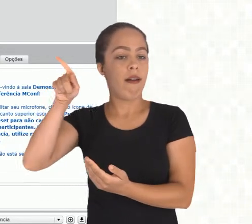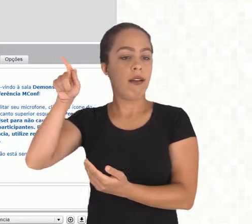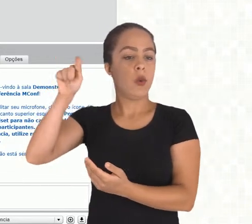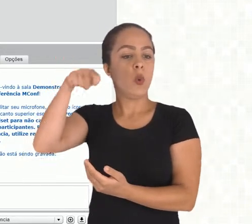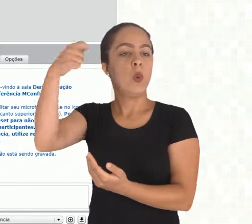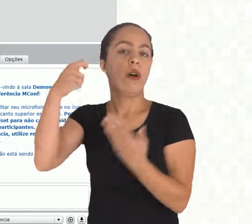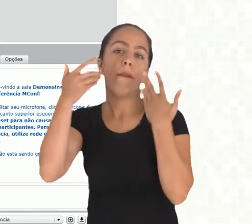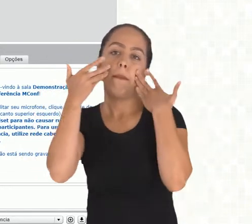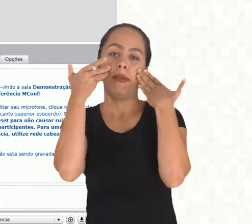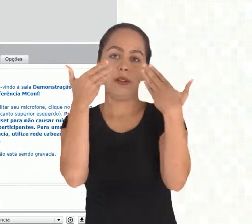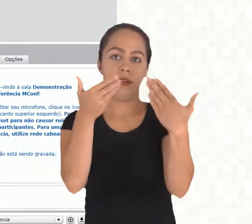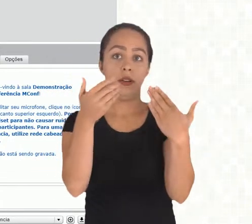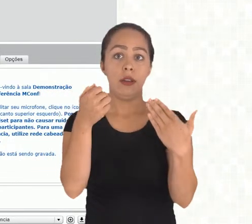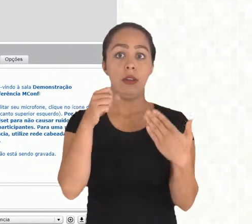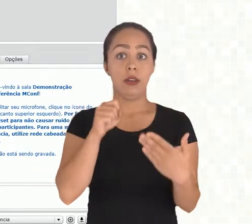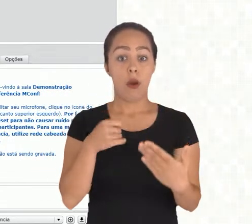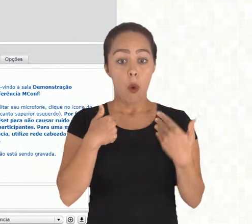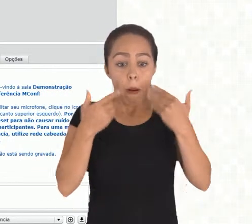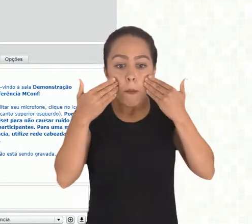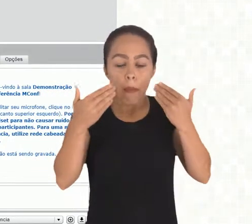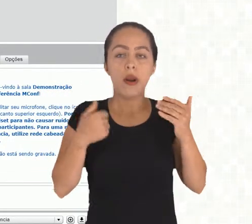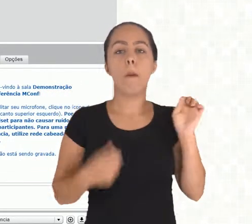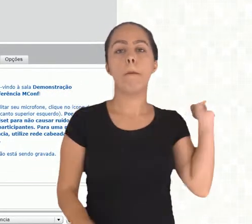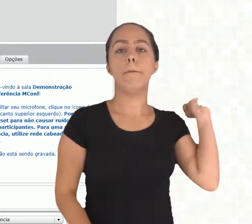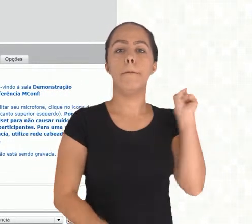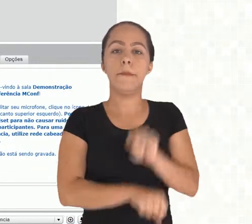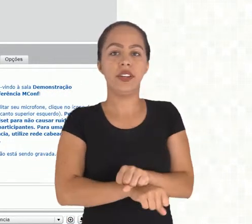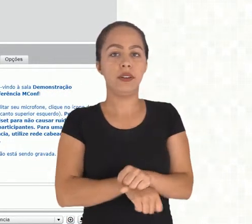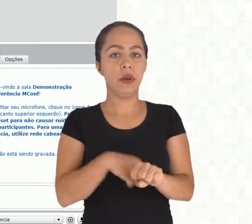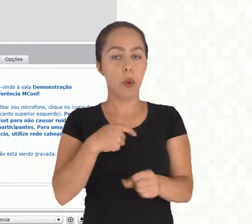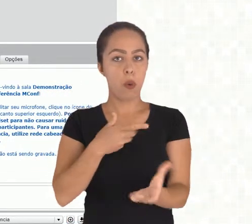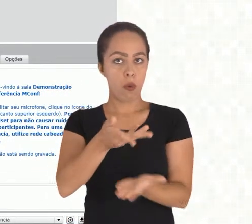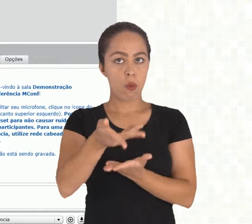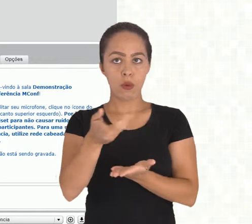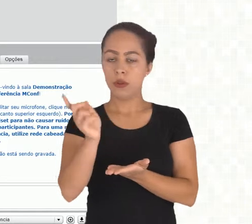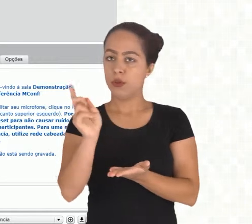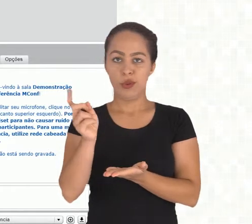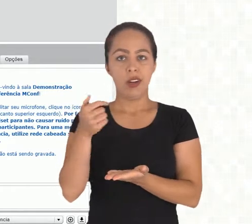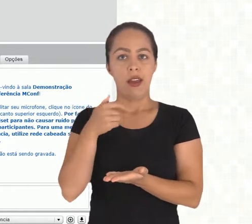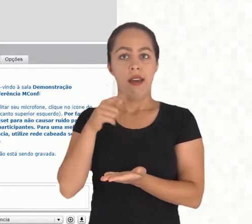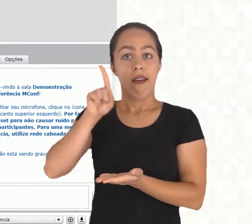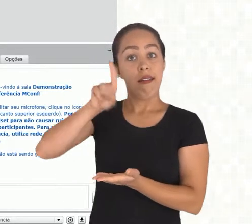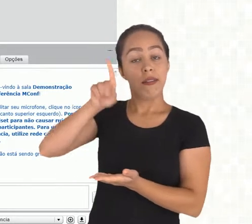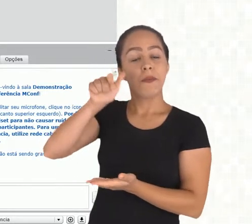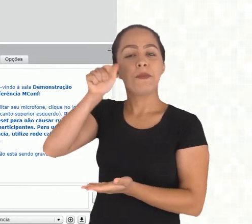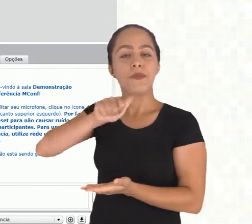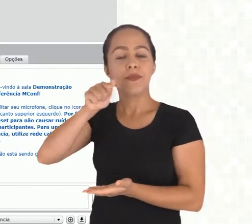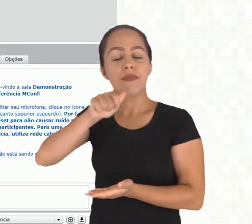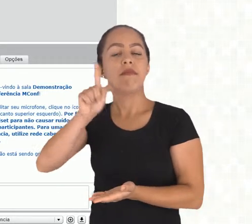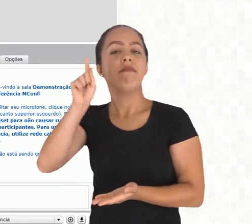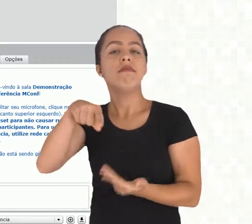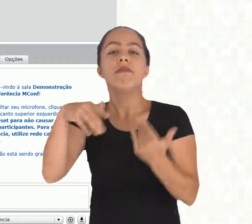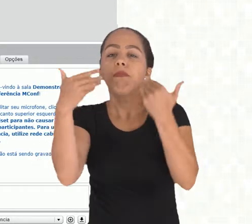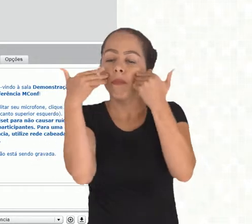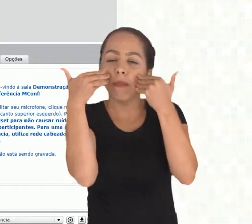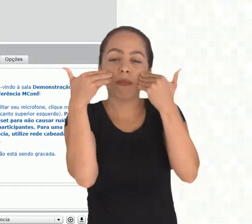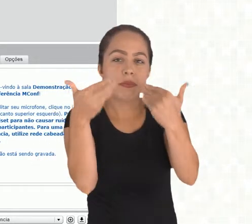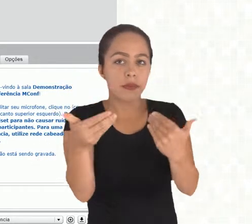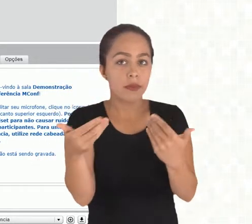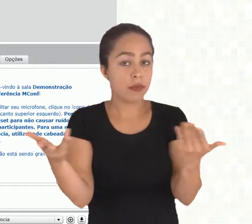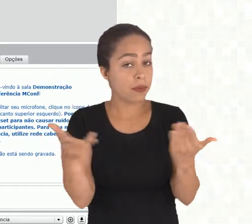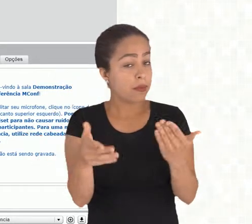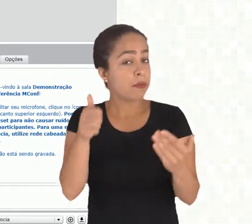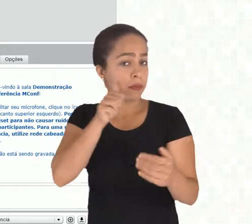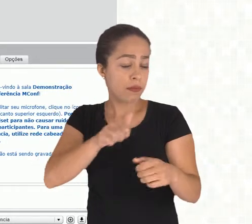partir do momento que ela é apresentadora, eu não sou mais. Ó, eu agora mudei e ela agora está com o ícone da apresentação,